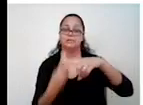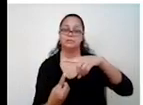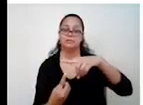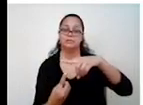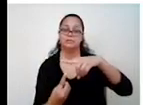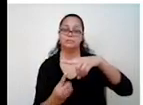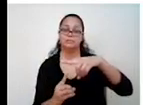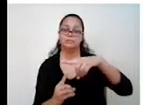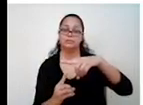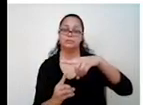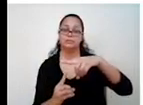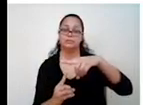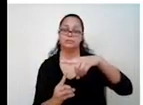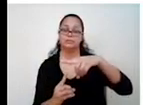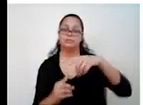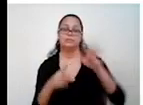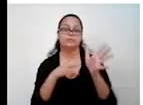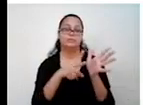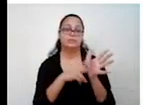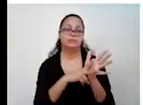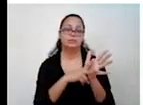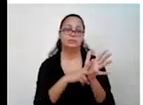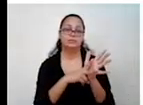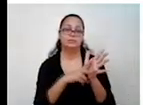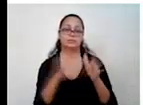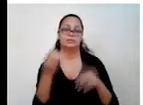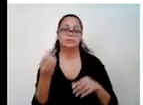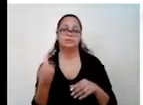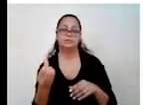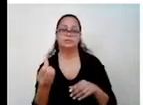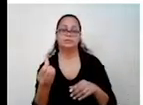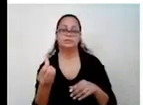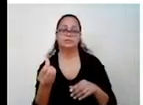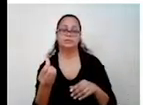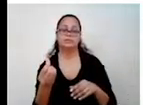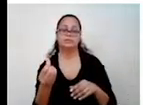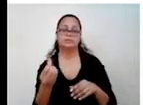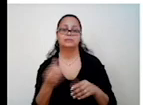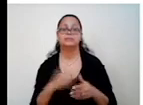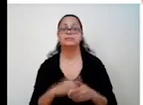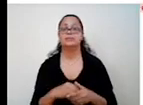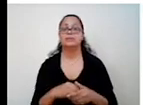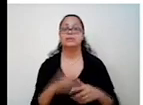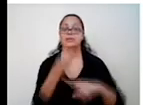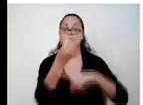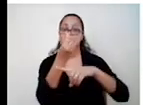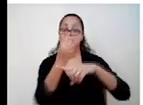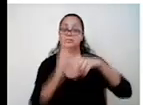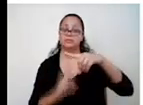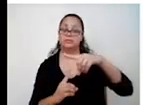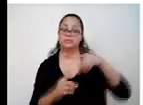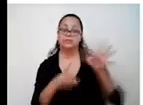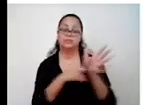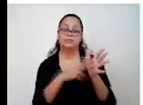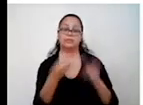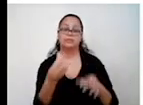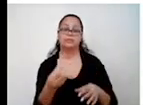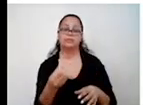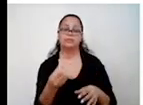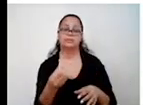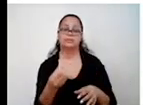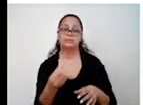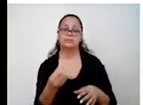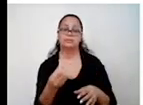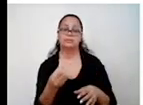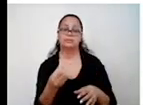porque eu não tenho menos aqui. É só colocar 8 vezes 6 dividido pelo A. 6 dividido por 1 dá 6. Então, a